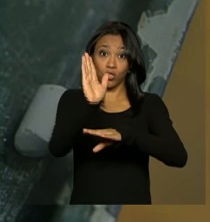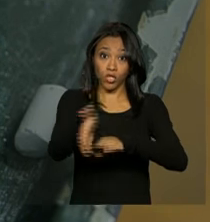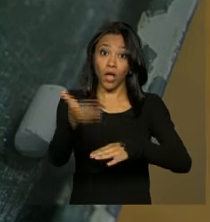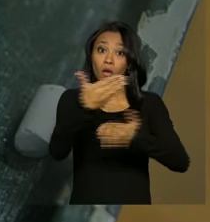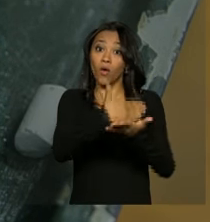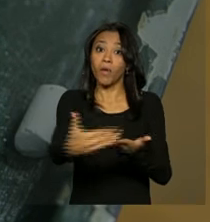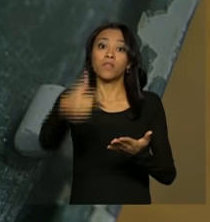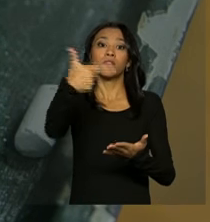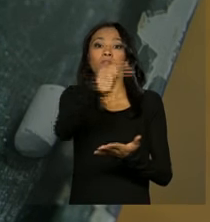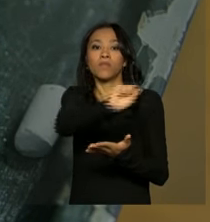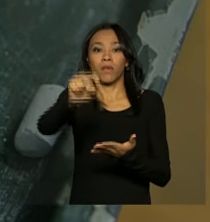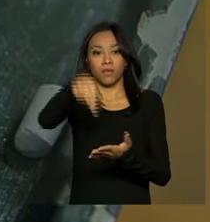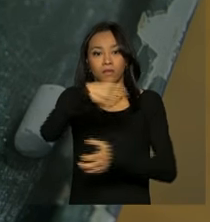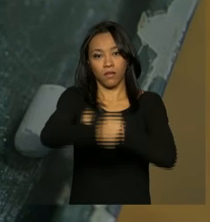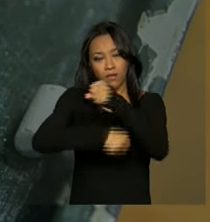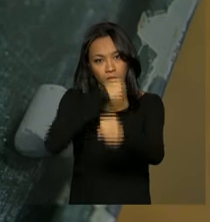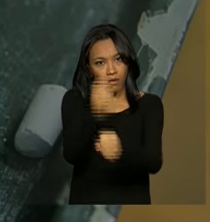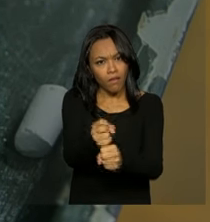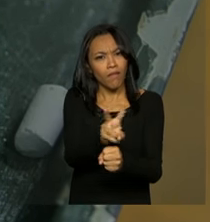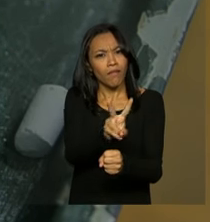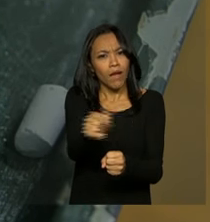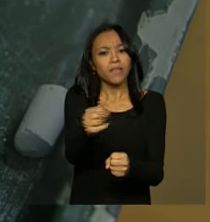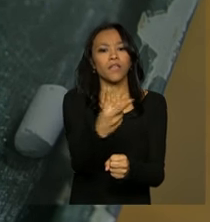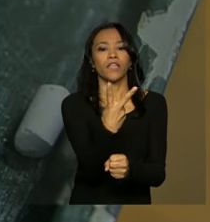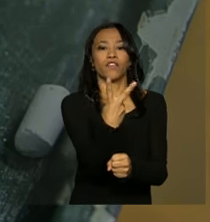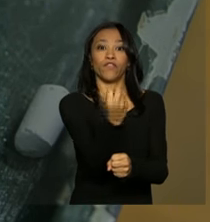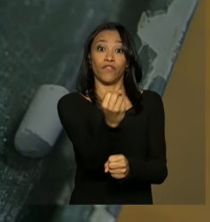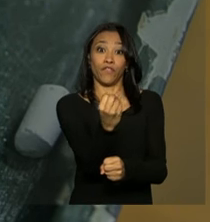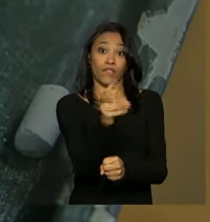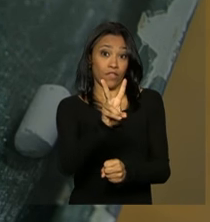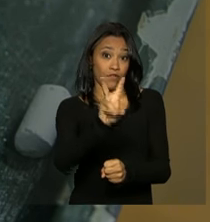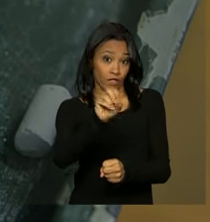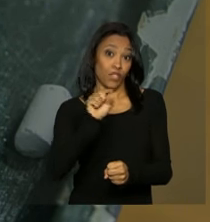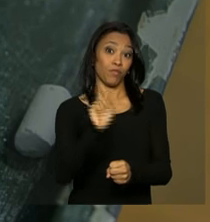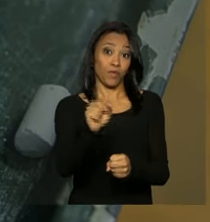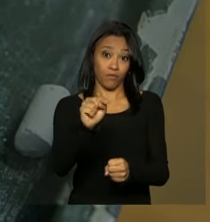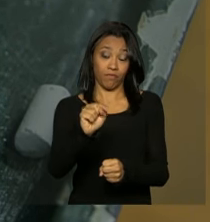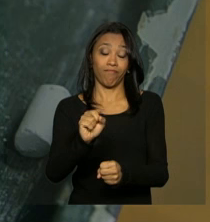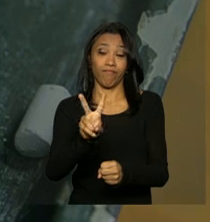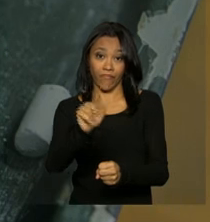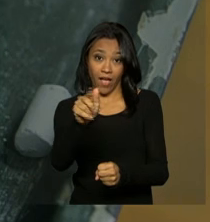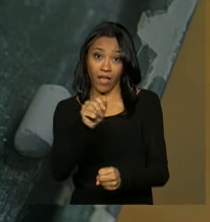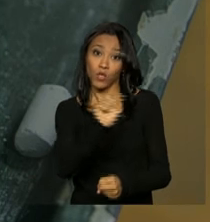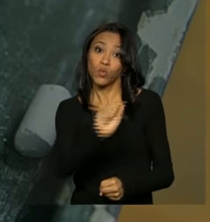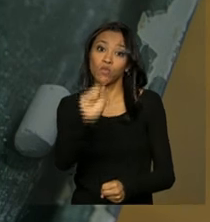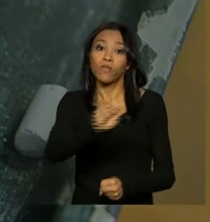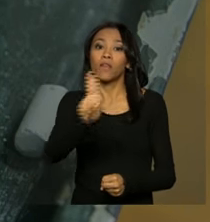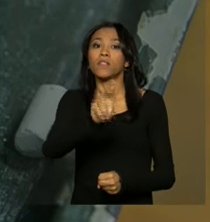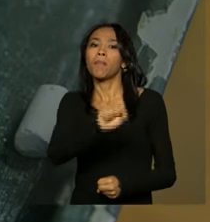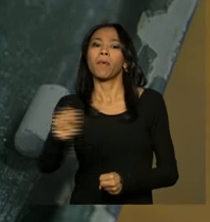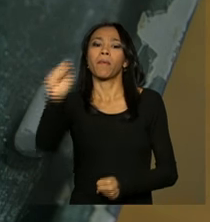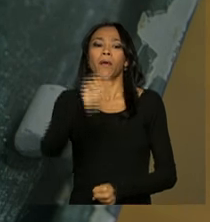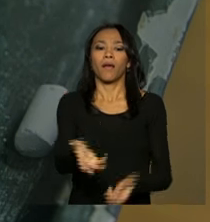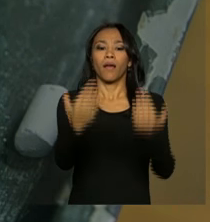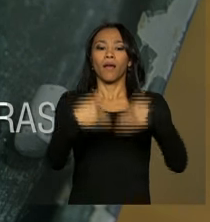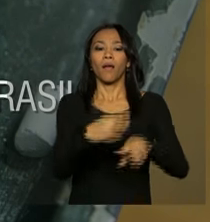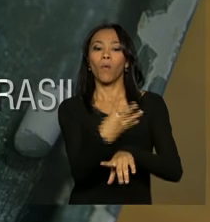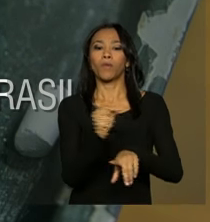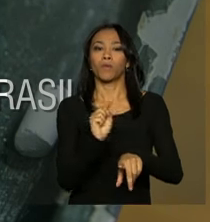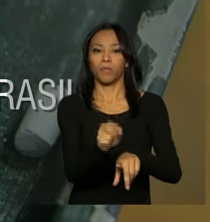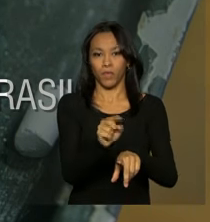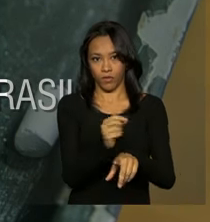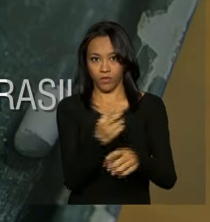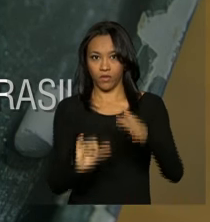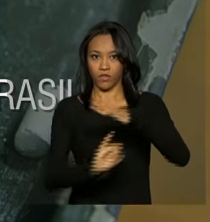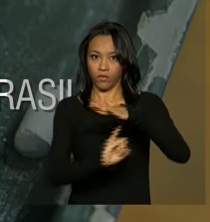no segundo semestre deste ano e serão 20 mil vagas em universidades federais, 4 mil institutos federais e